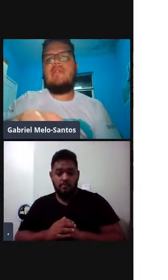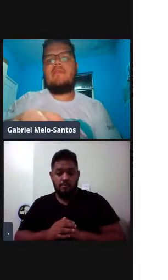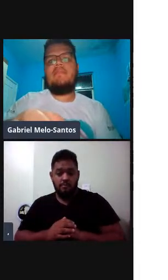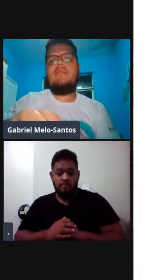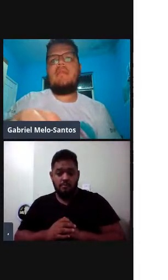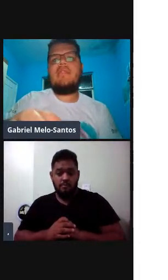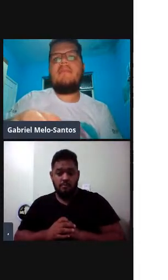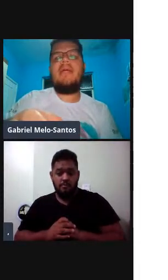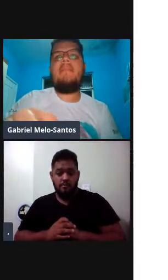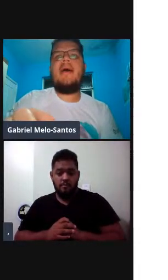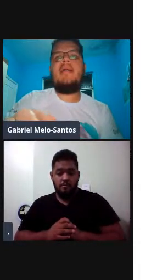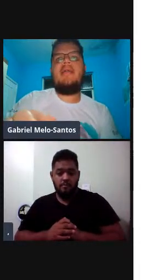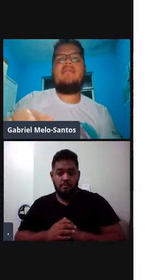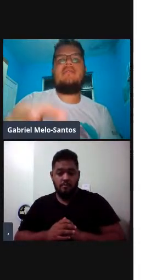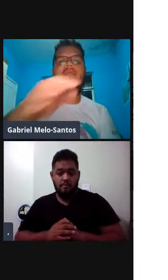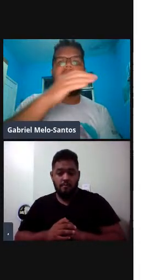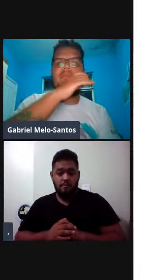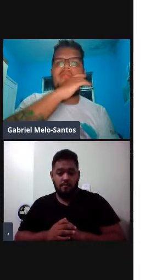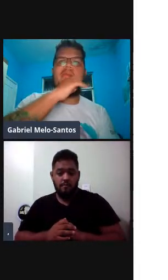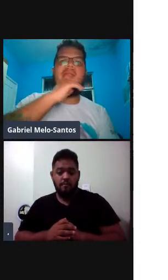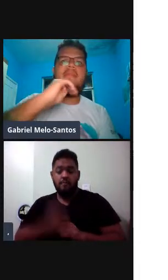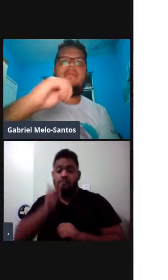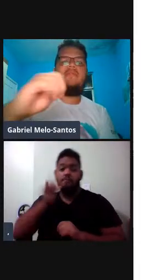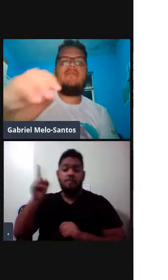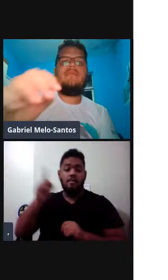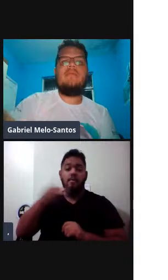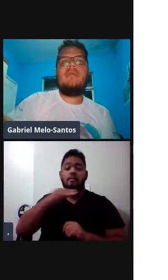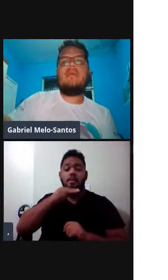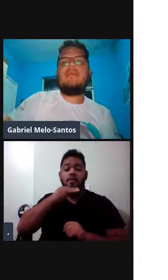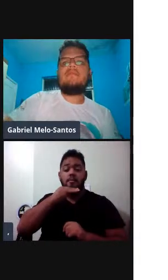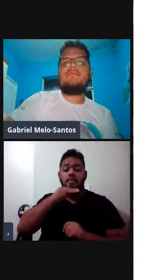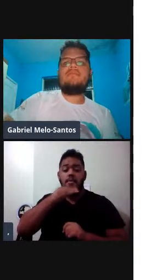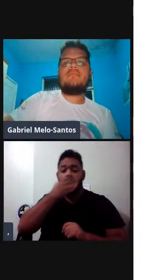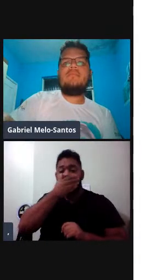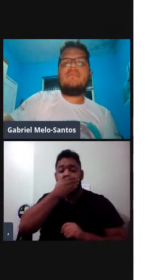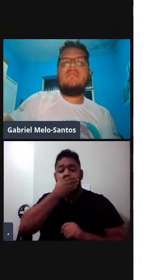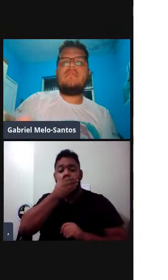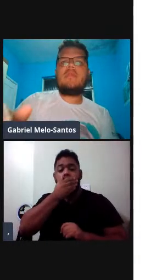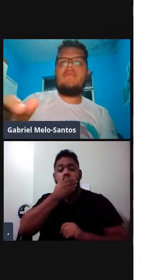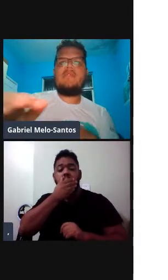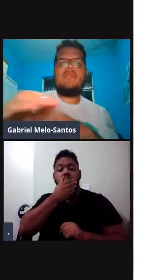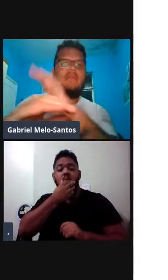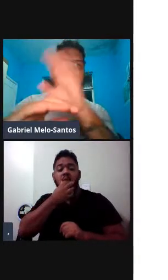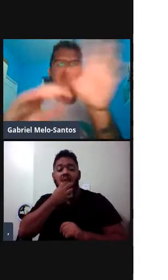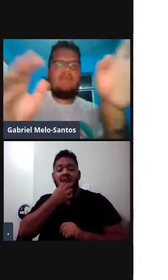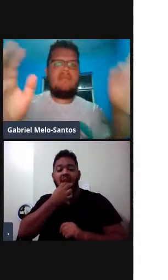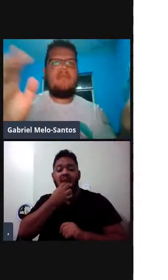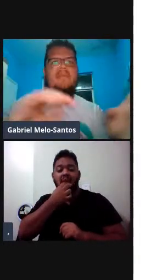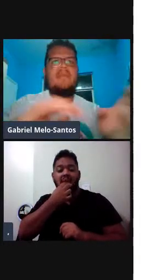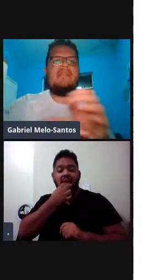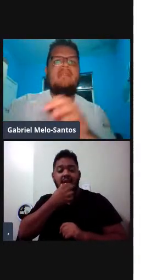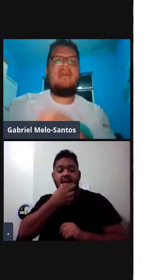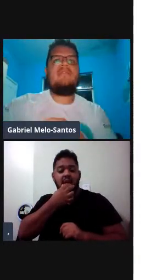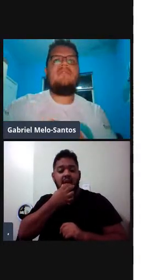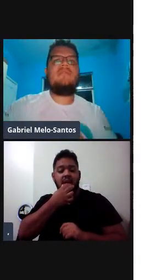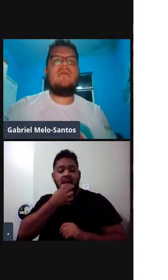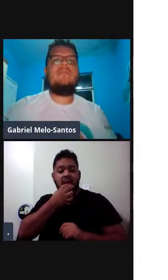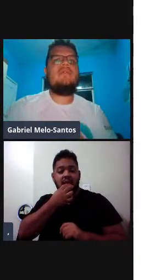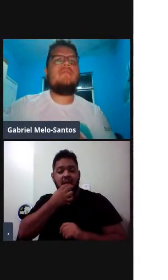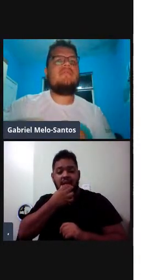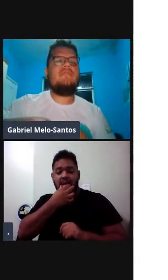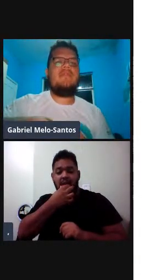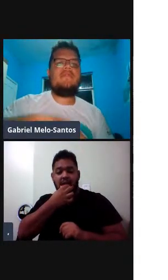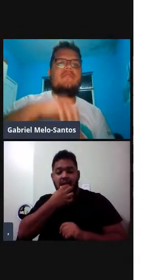Tocantins ali, até Marabá, né? A gente não passou muito de Marabá no estudo. Só para vocês terem uma noção da complexidade